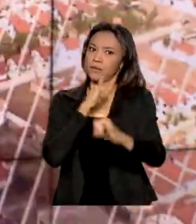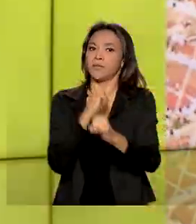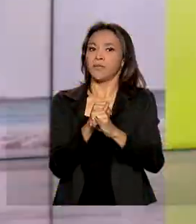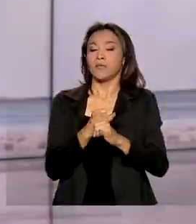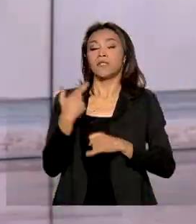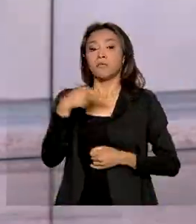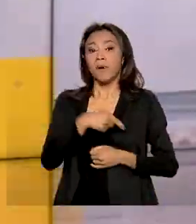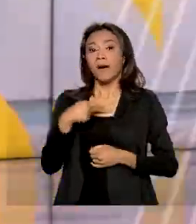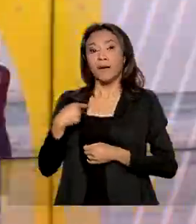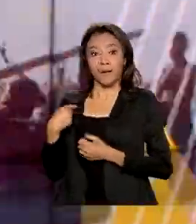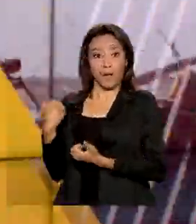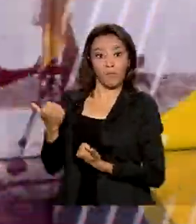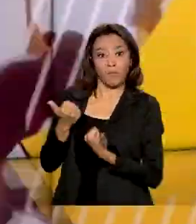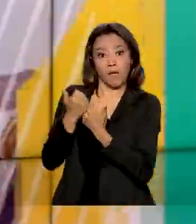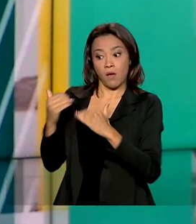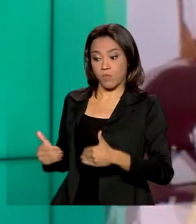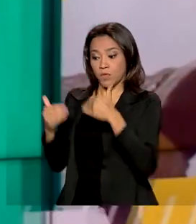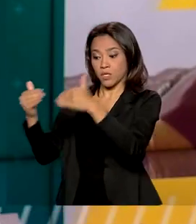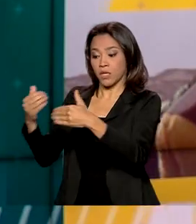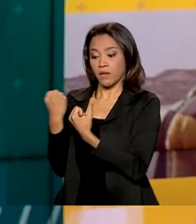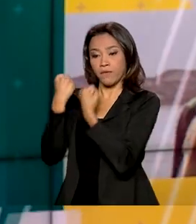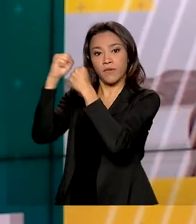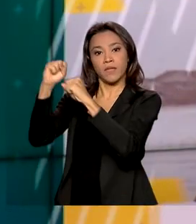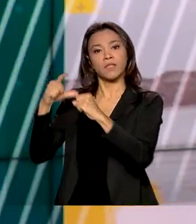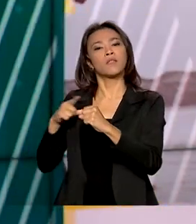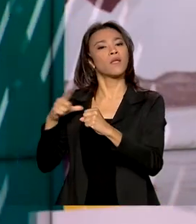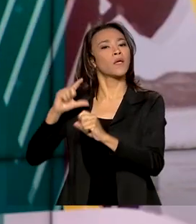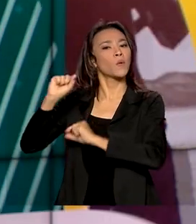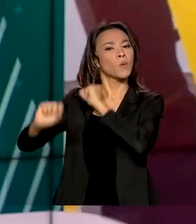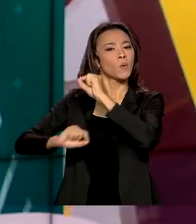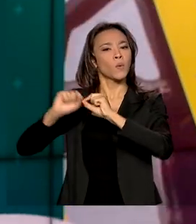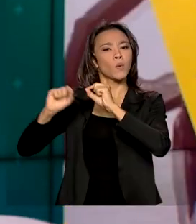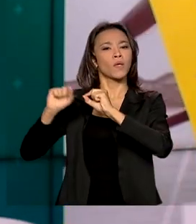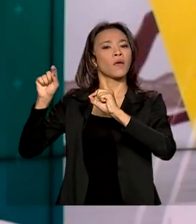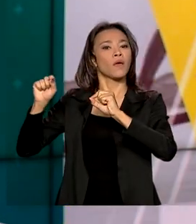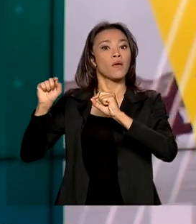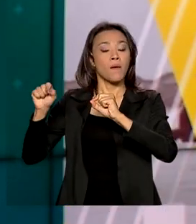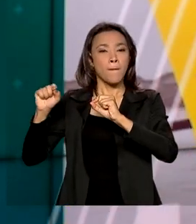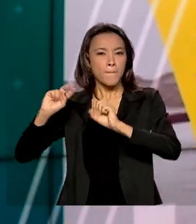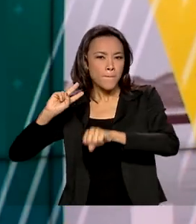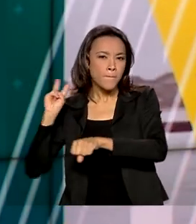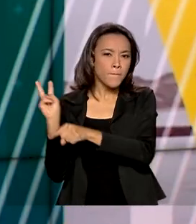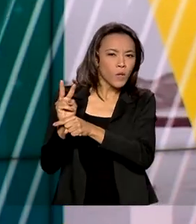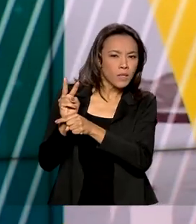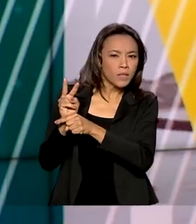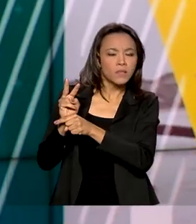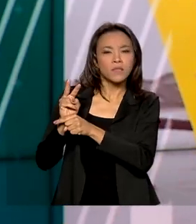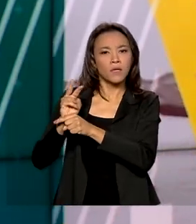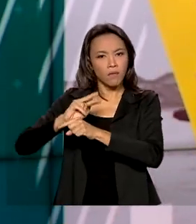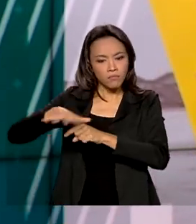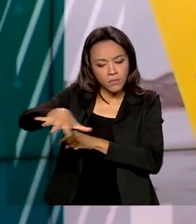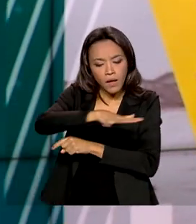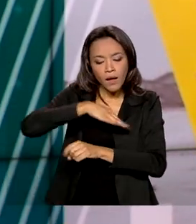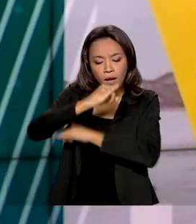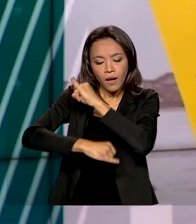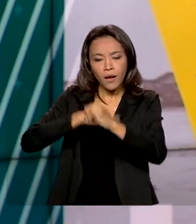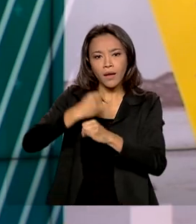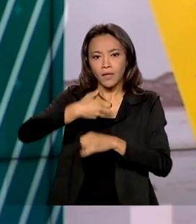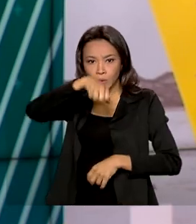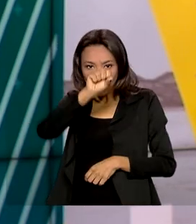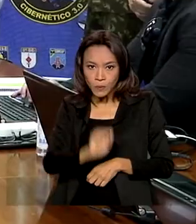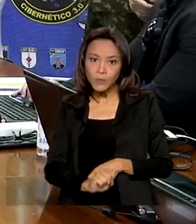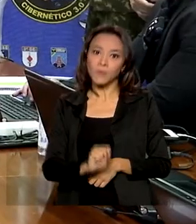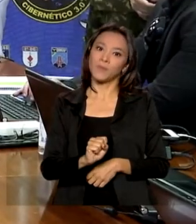o Ministério da Defesa conduz até a próxima quinta-feira o maior exercício de proteção cibernética do Hemisfério Sul.